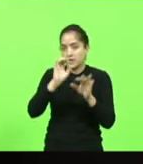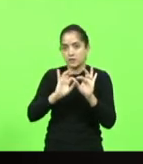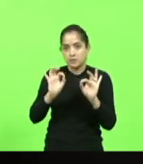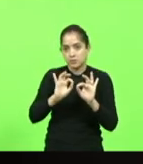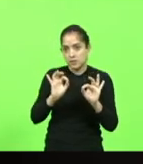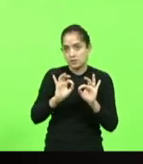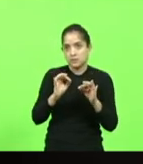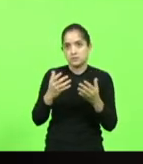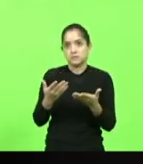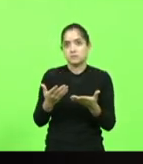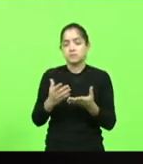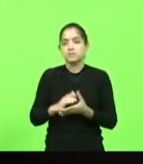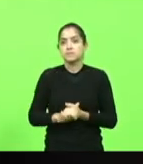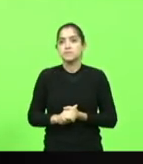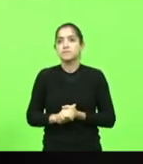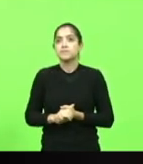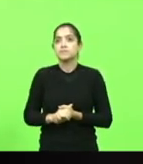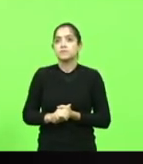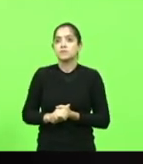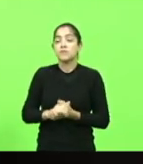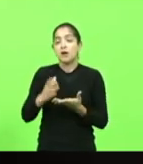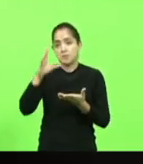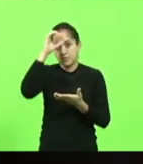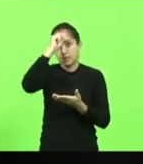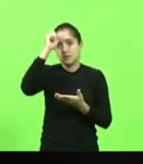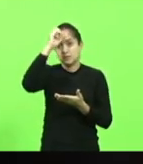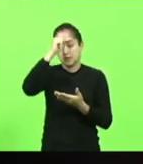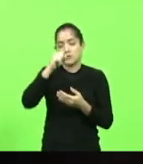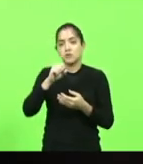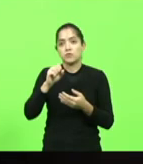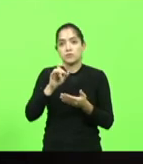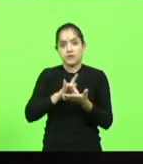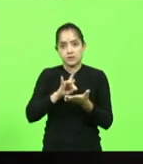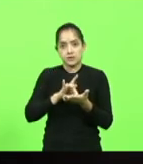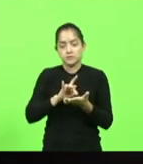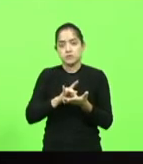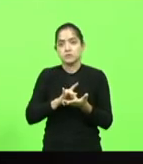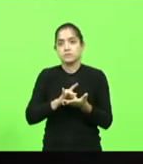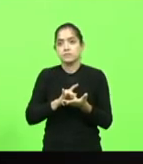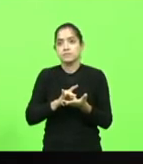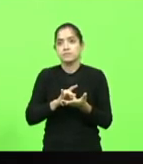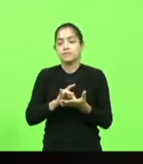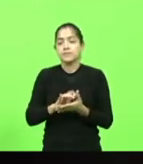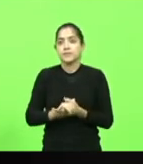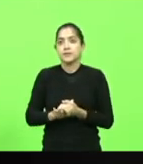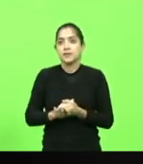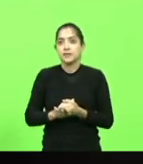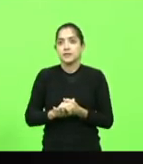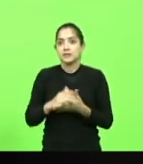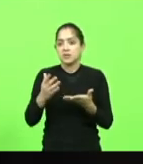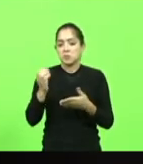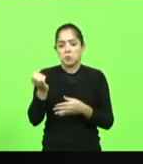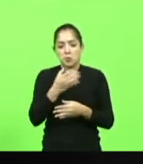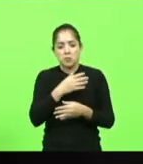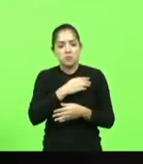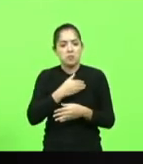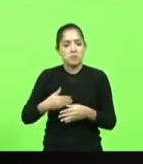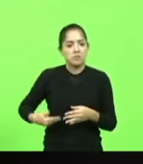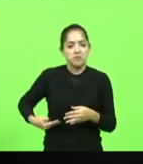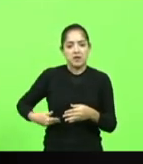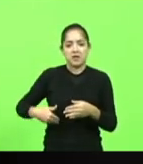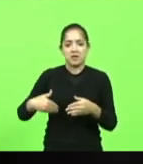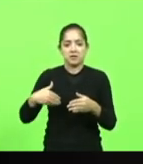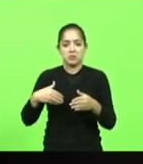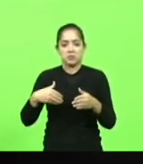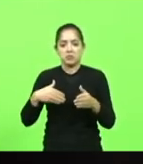ele mesmo fez. Então, para mim, não tem novo governo, nova fase, estou